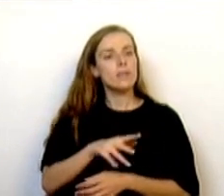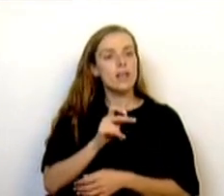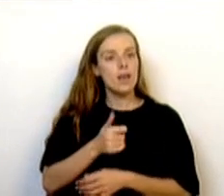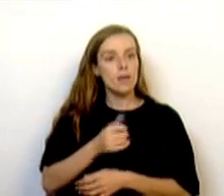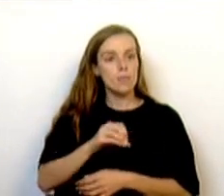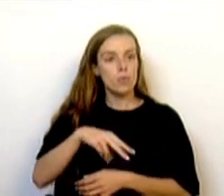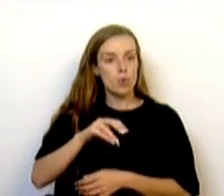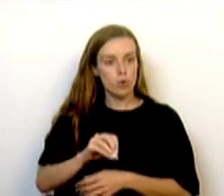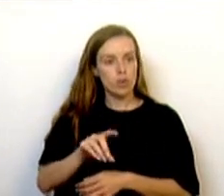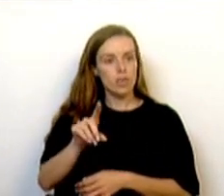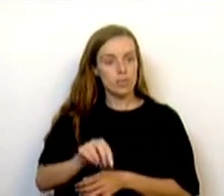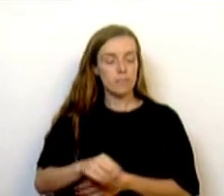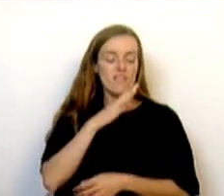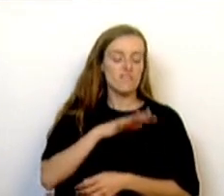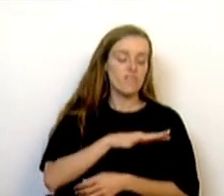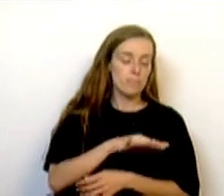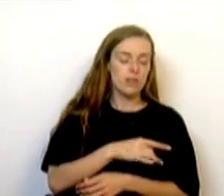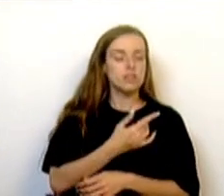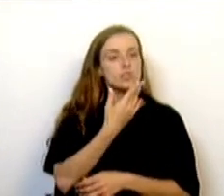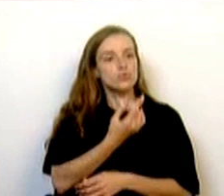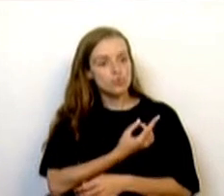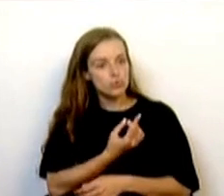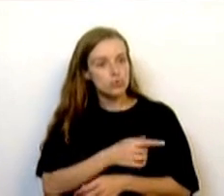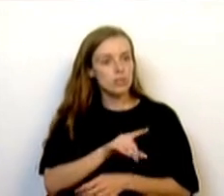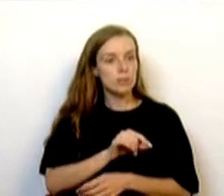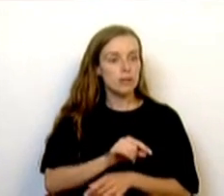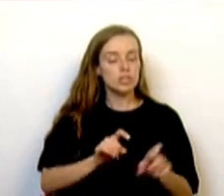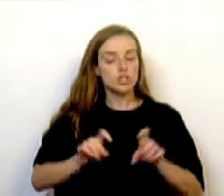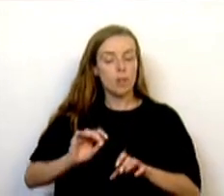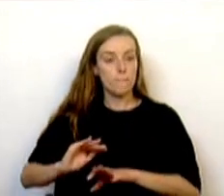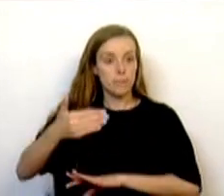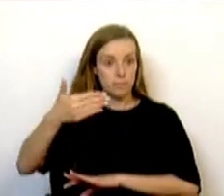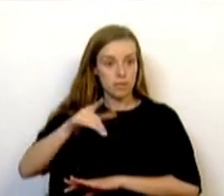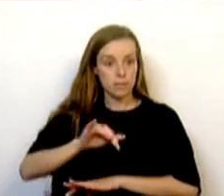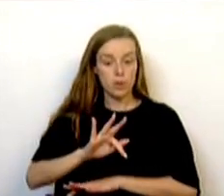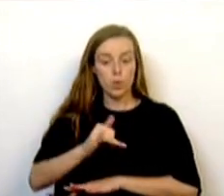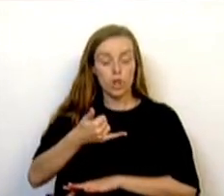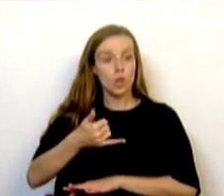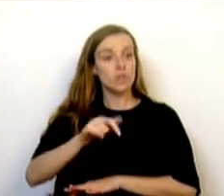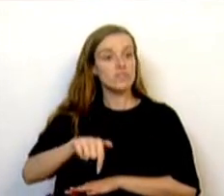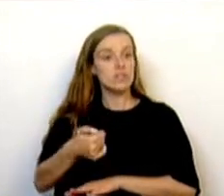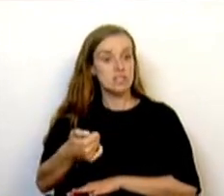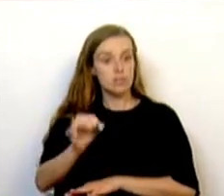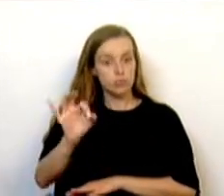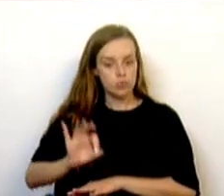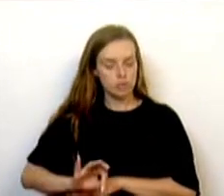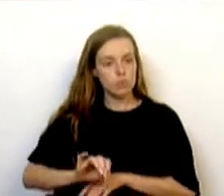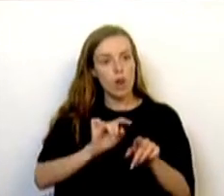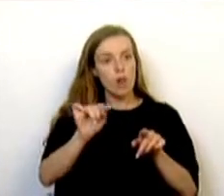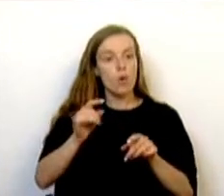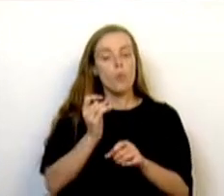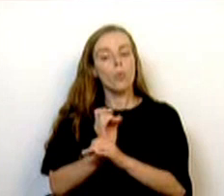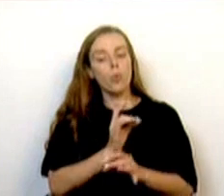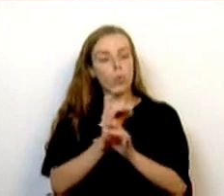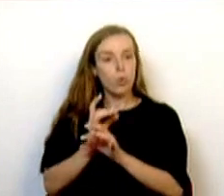a majoração monoparental do abono de família para o primeiro escalão e 42,5% para os restantes escalões. E até